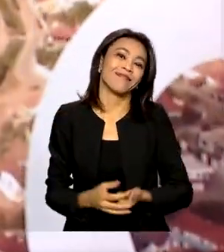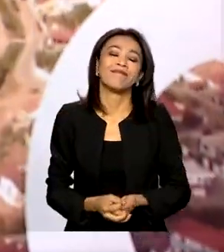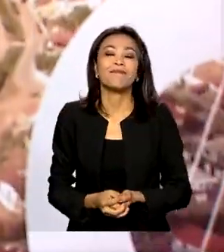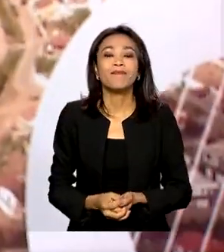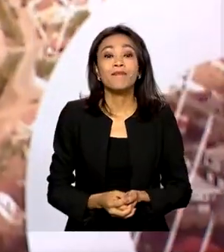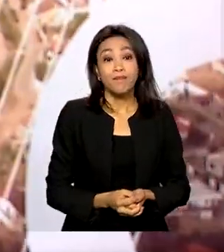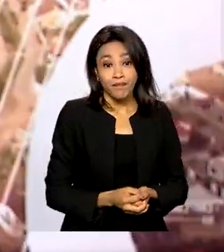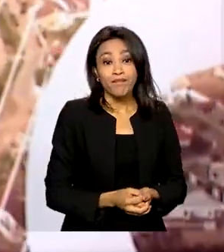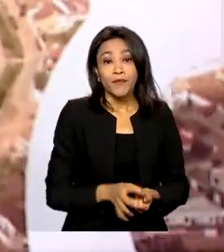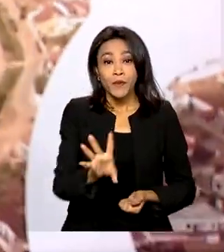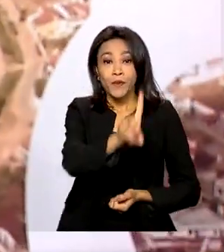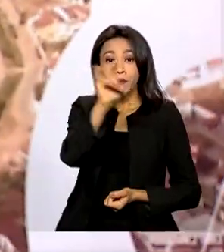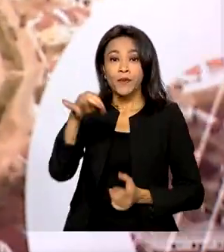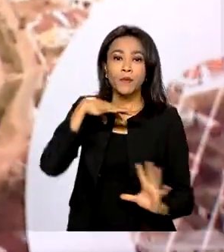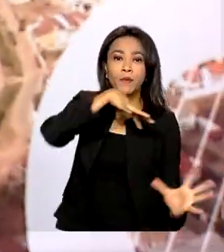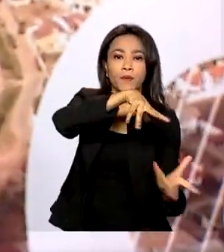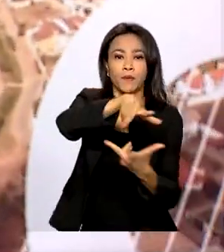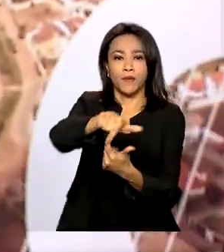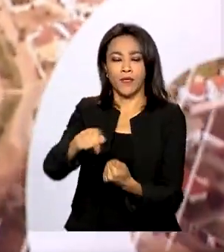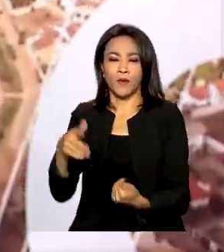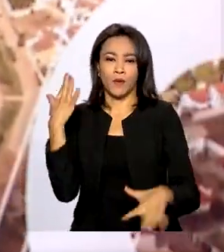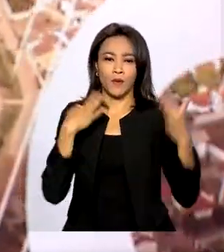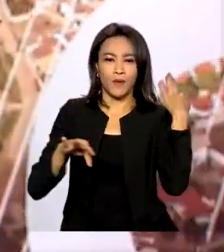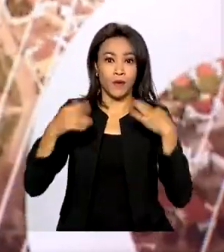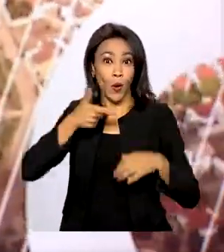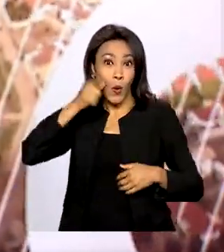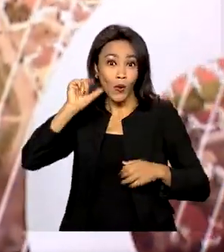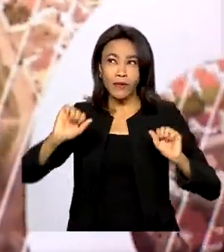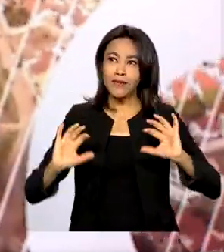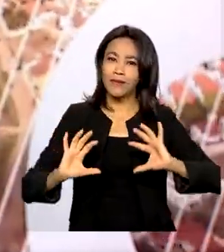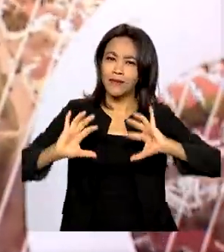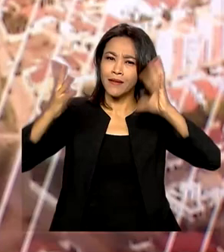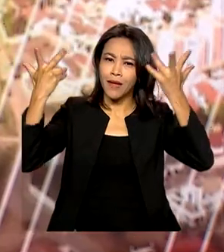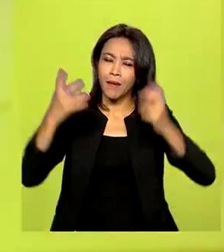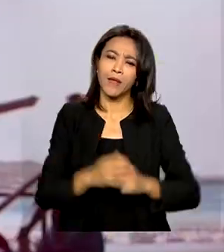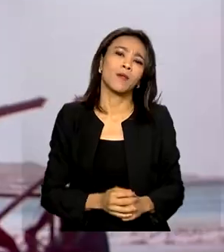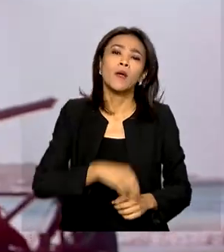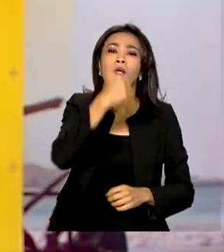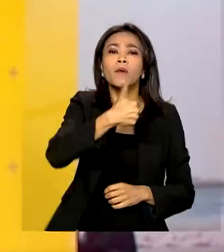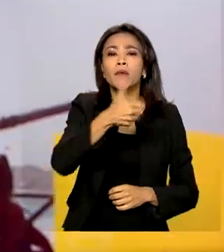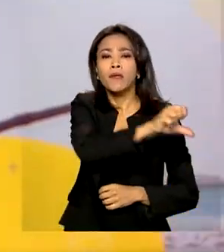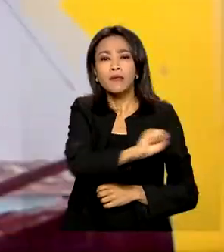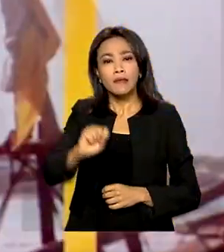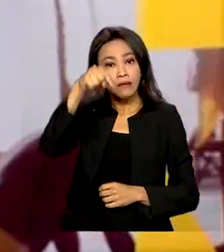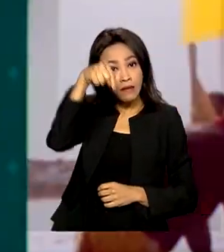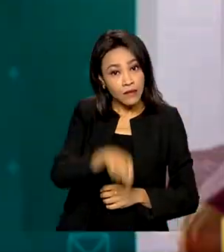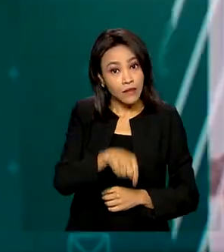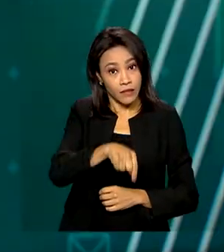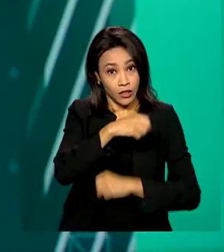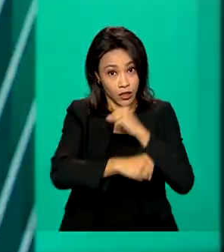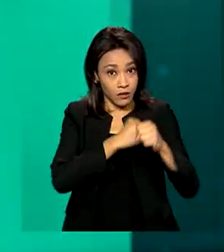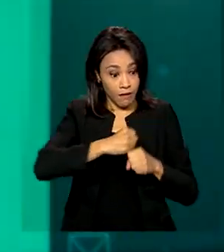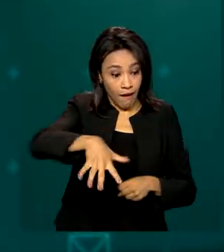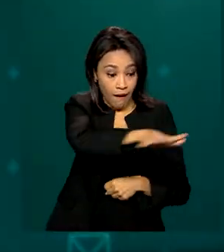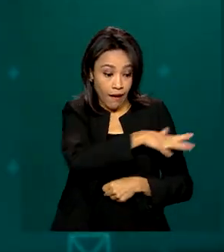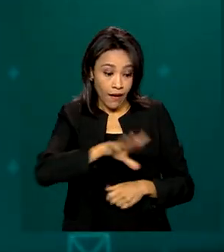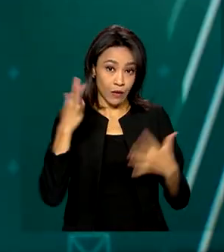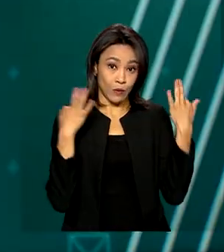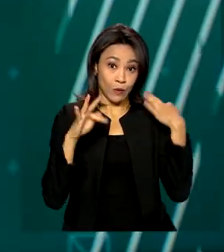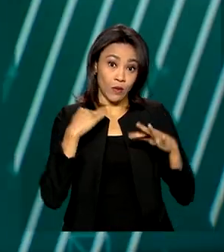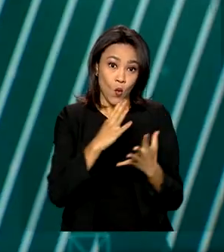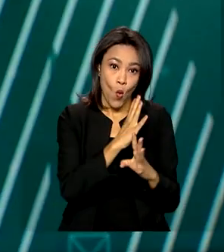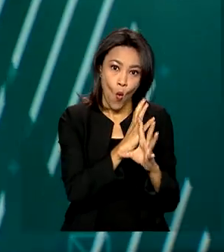O Dia Mundial do Turismo foi celebrado ontem. Só no primeiro semestre deste ano, o setor faturou 94